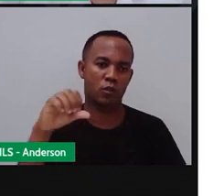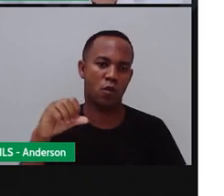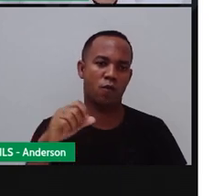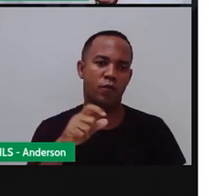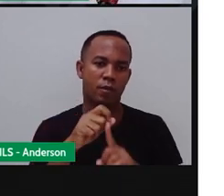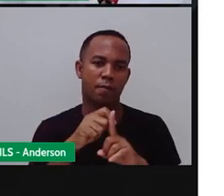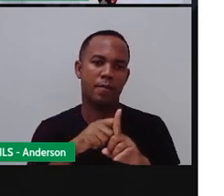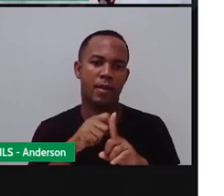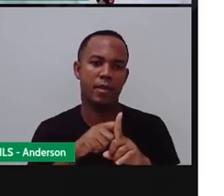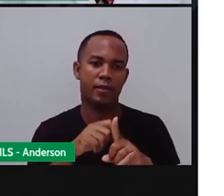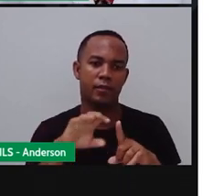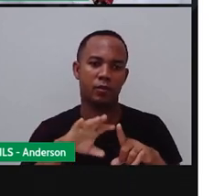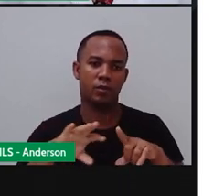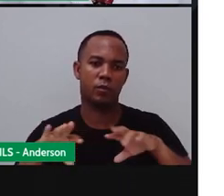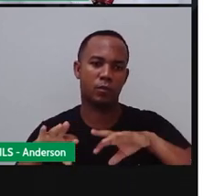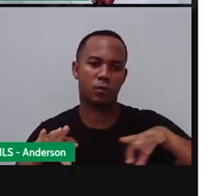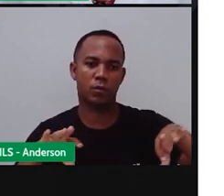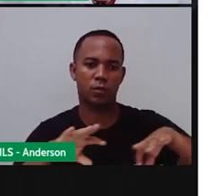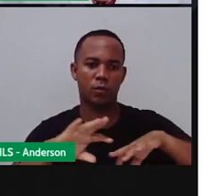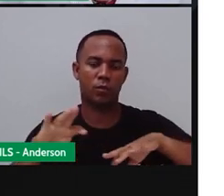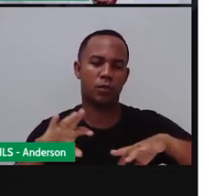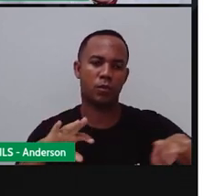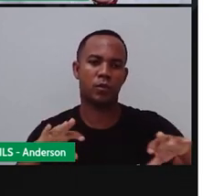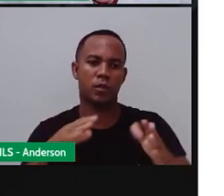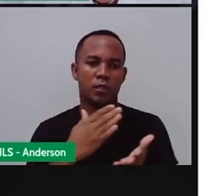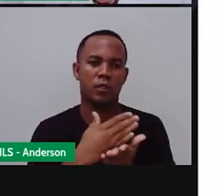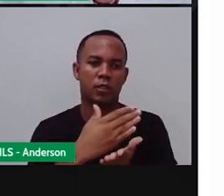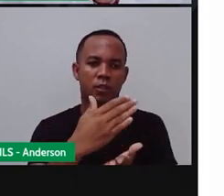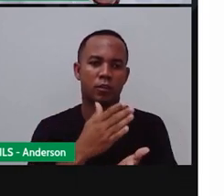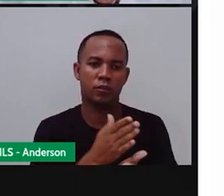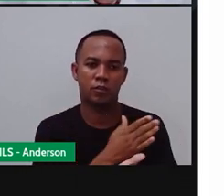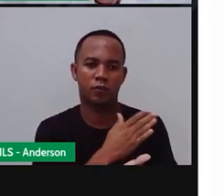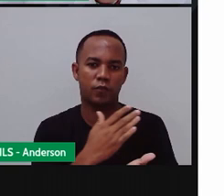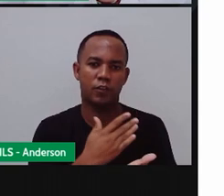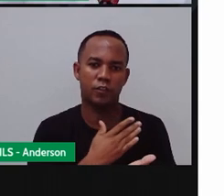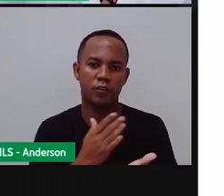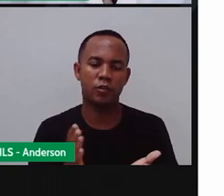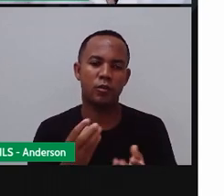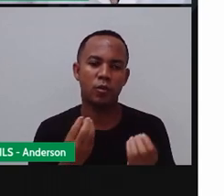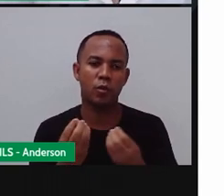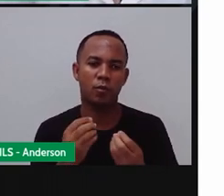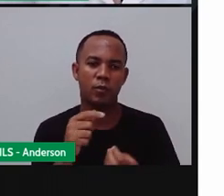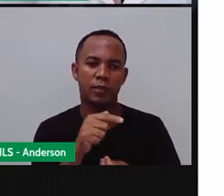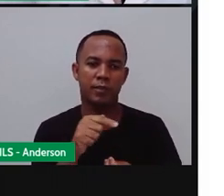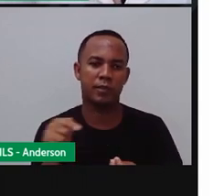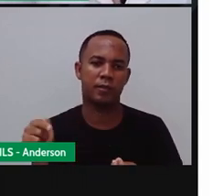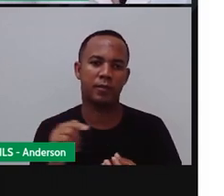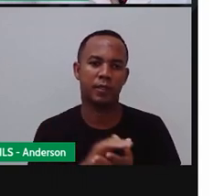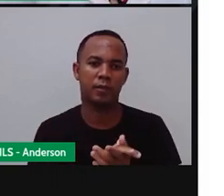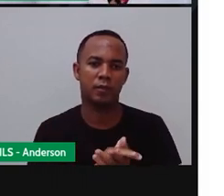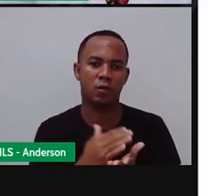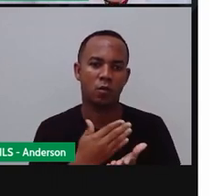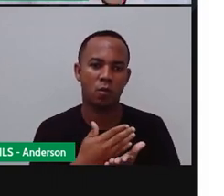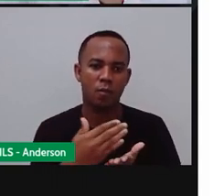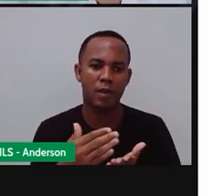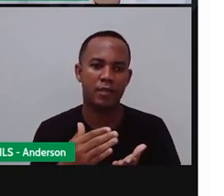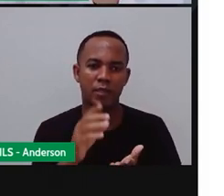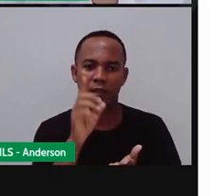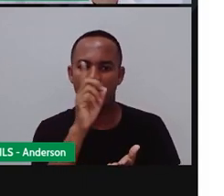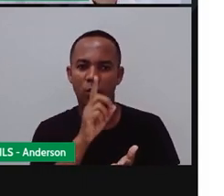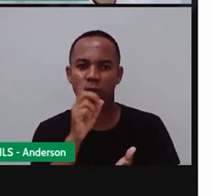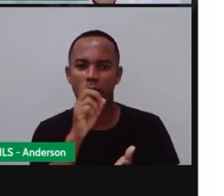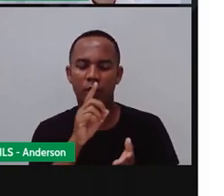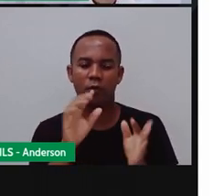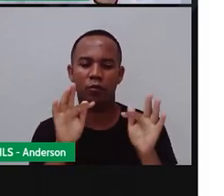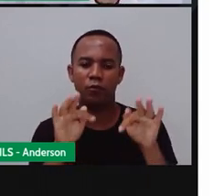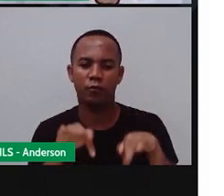é dividido em semanas, não é isso? A semana que começa no domingo e termina